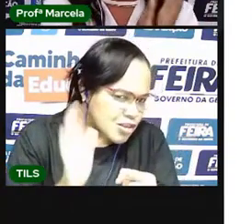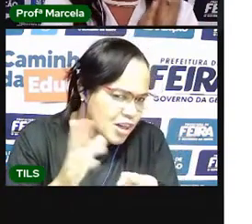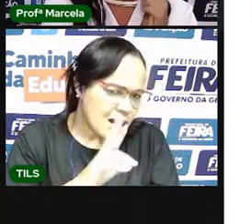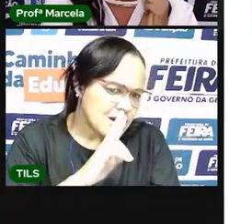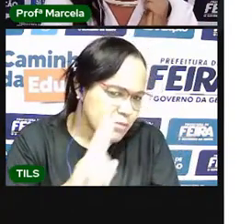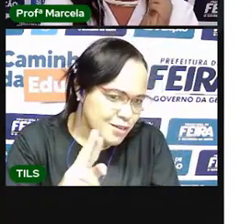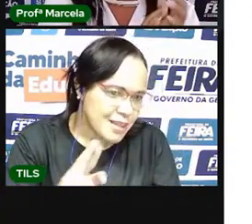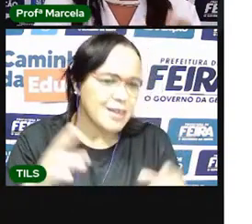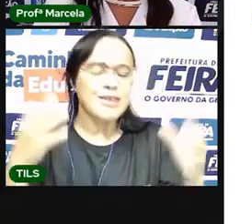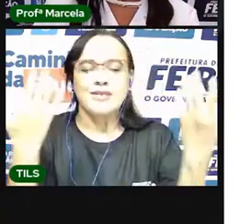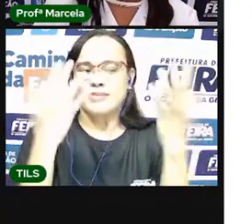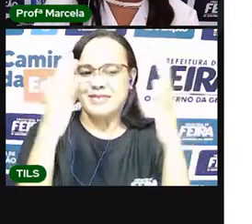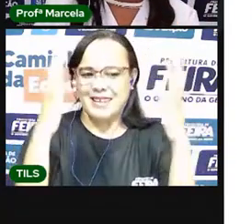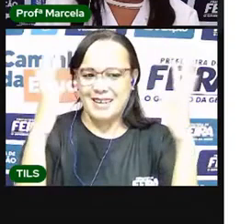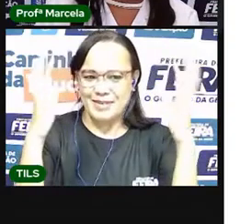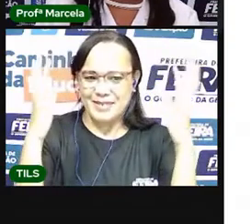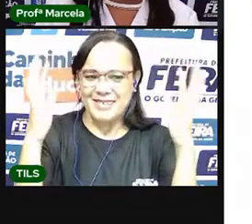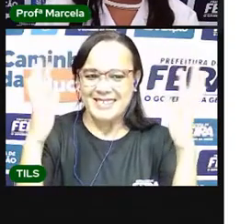Parabéns.